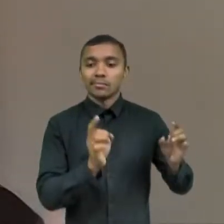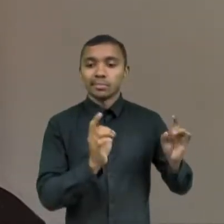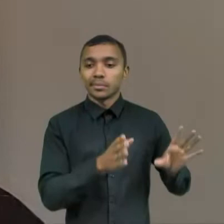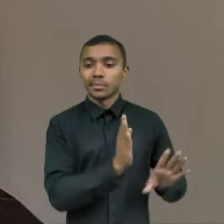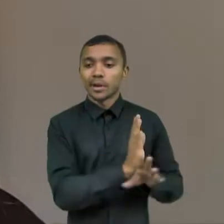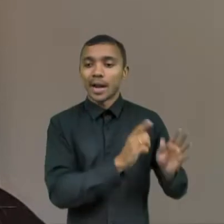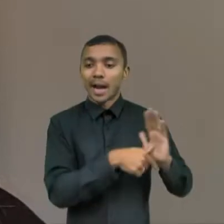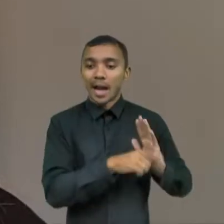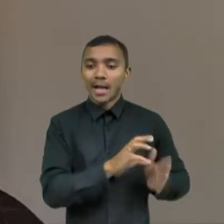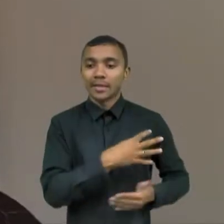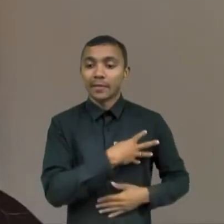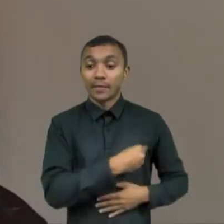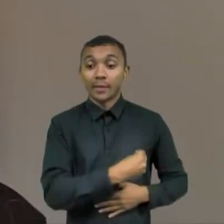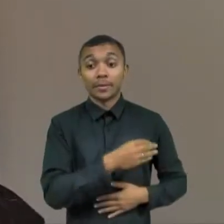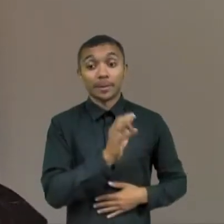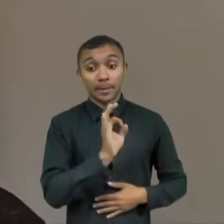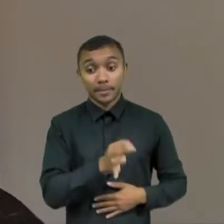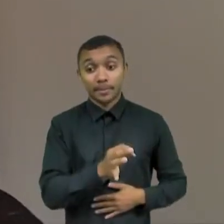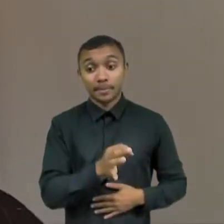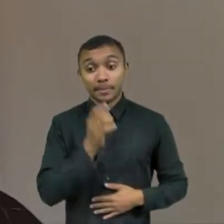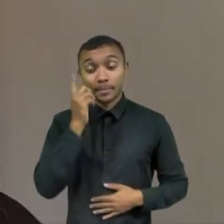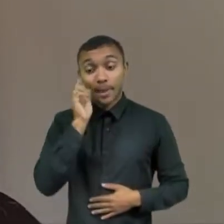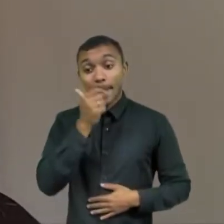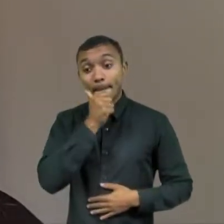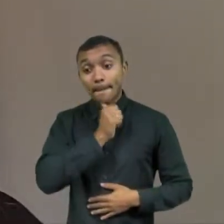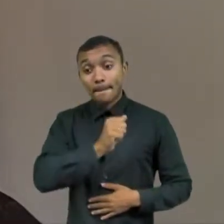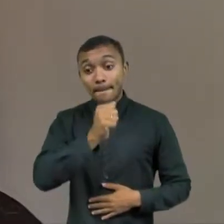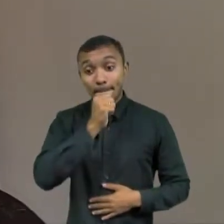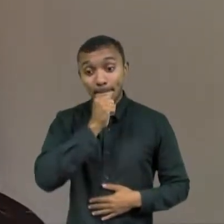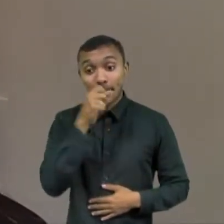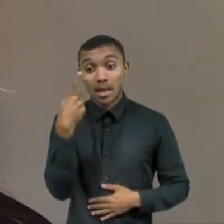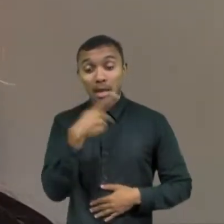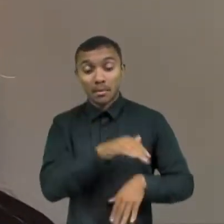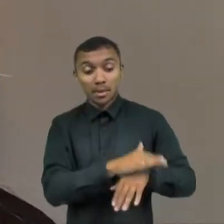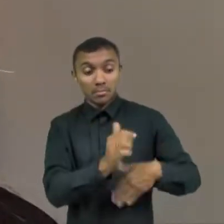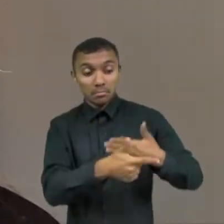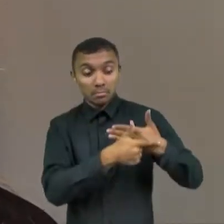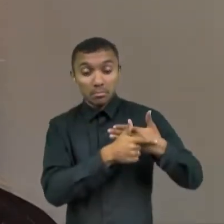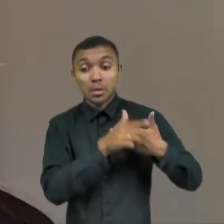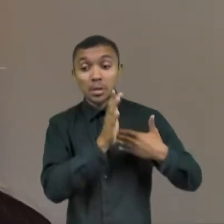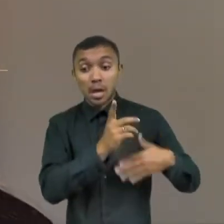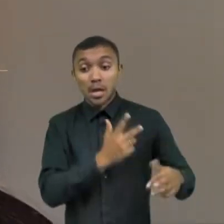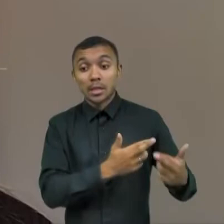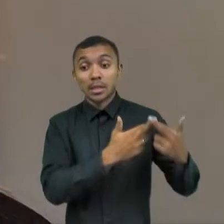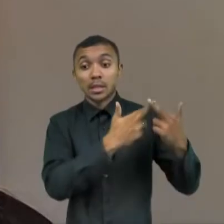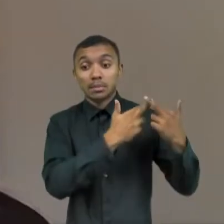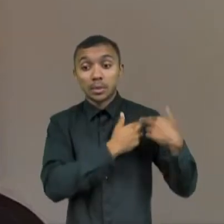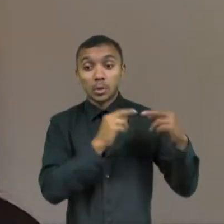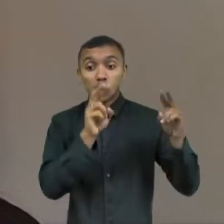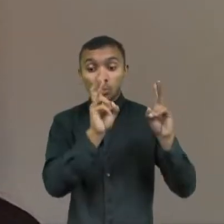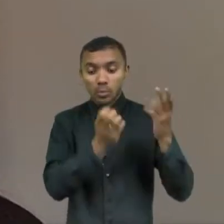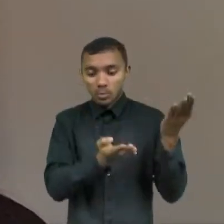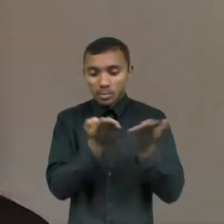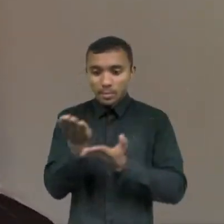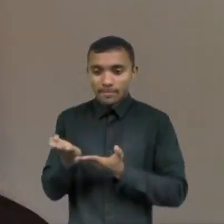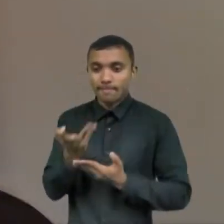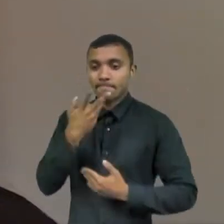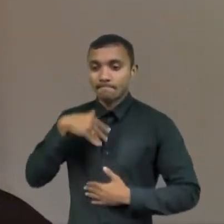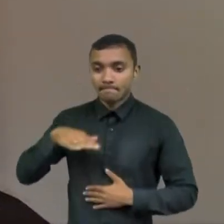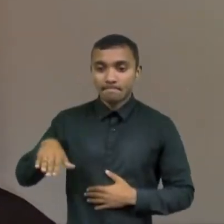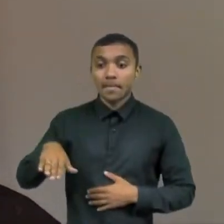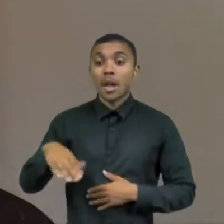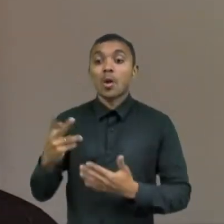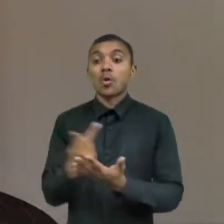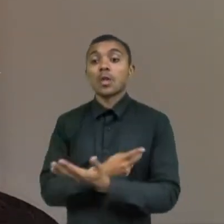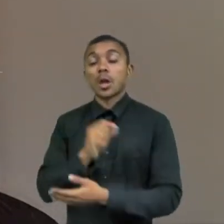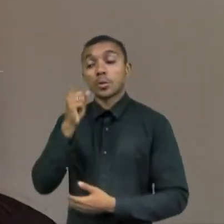E cuidar para que esse pai faça a sua parte, seja corresponsável na criação dessa criança, vai, inclusive, permitir que essa